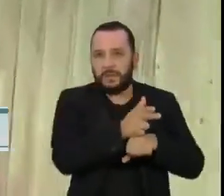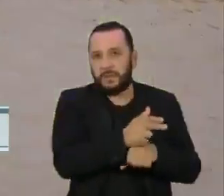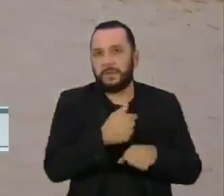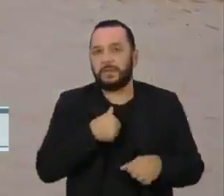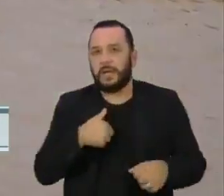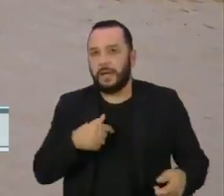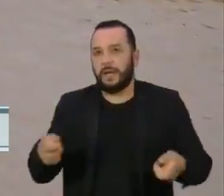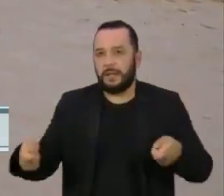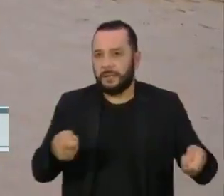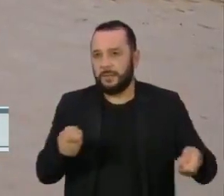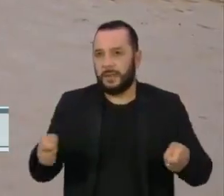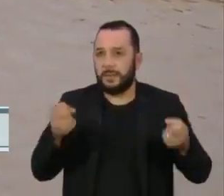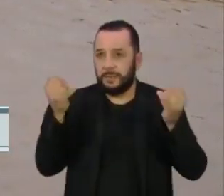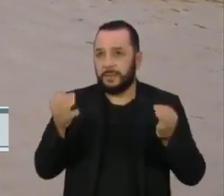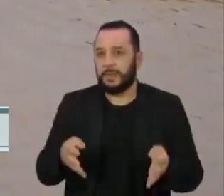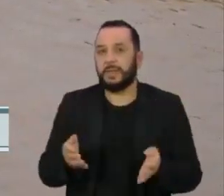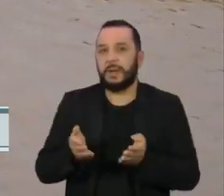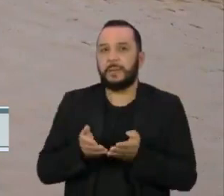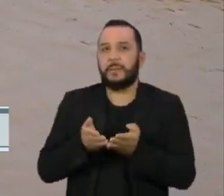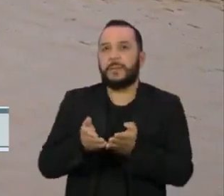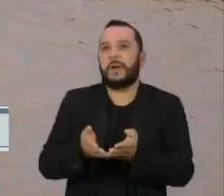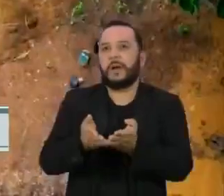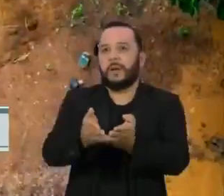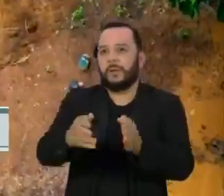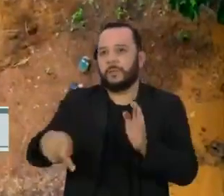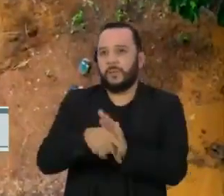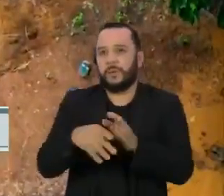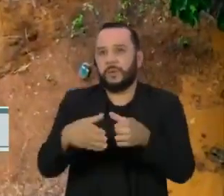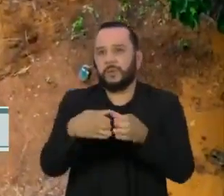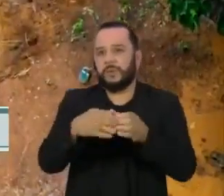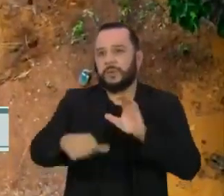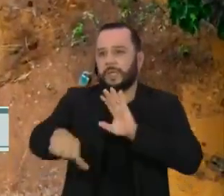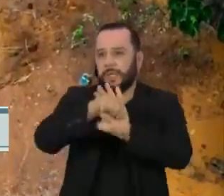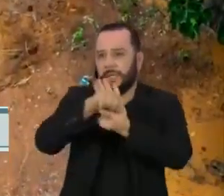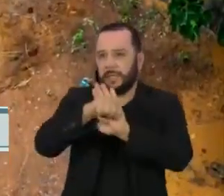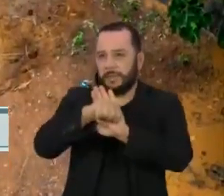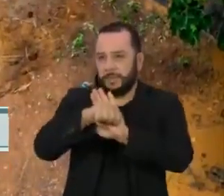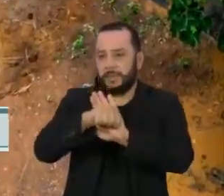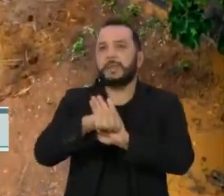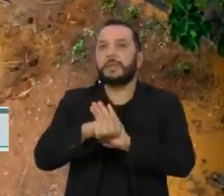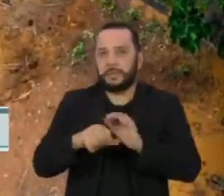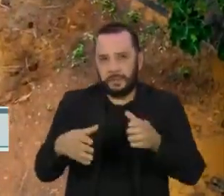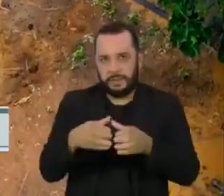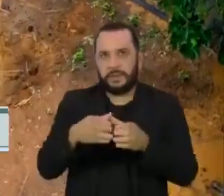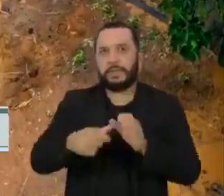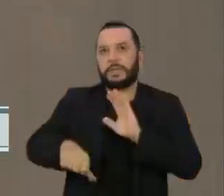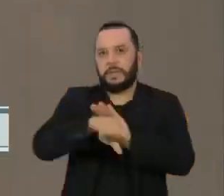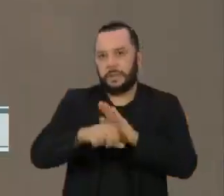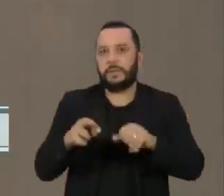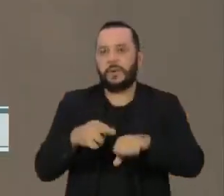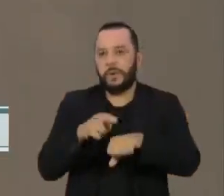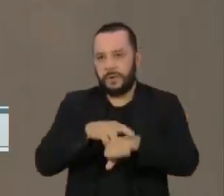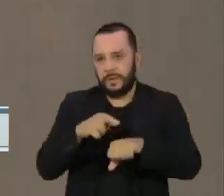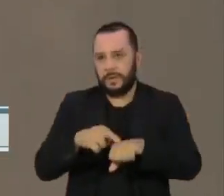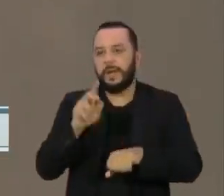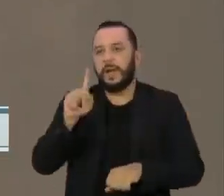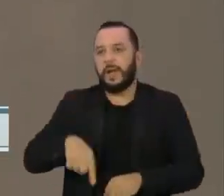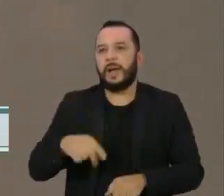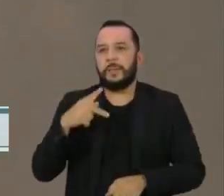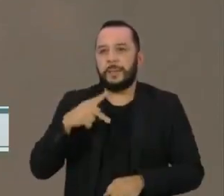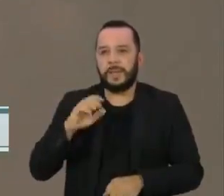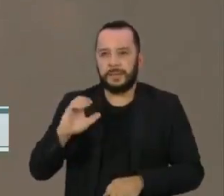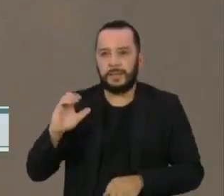se referem a um barco da facção. O crime organizado em Roraima é dominado pelo PCC,